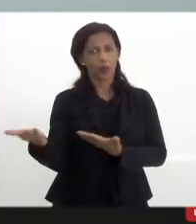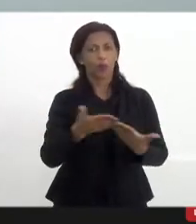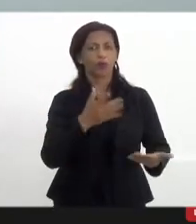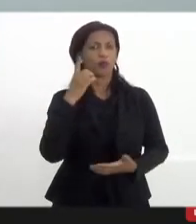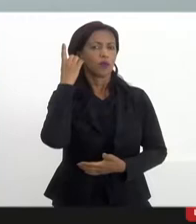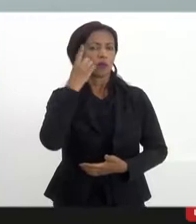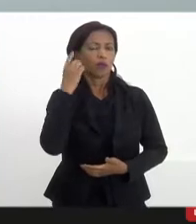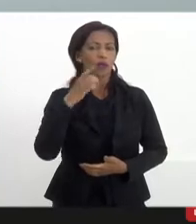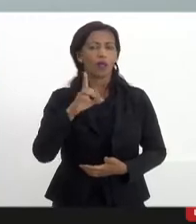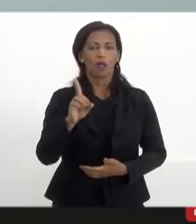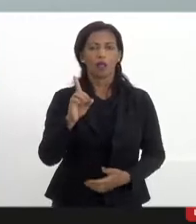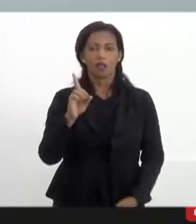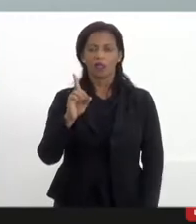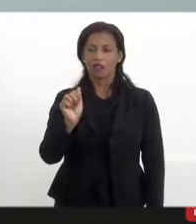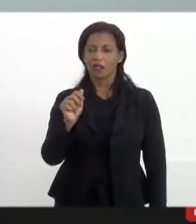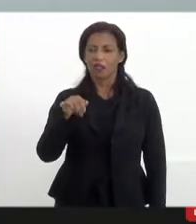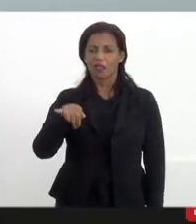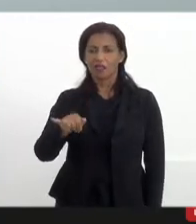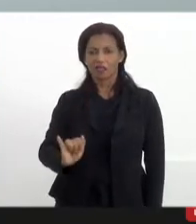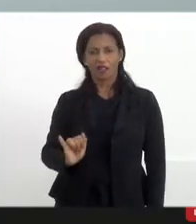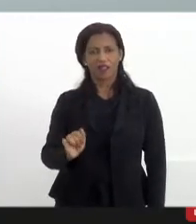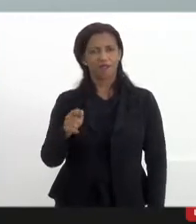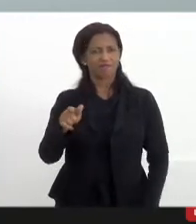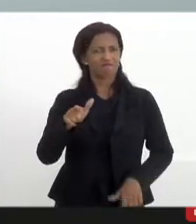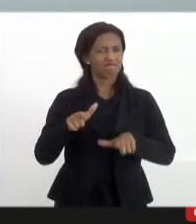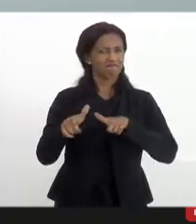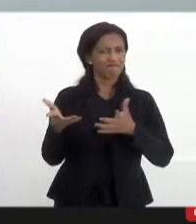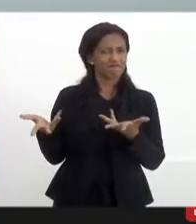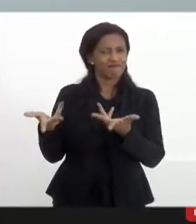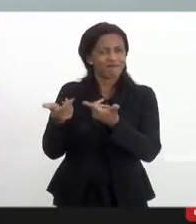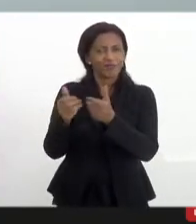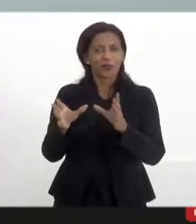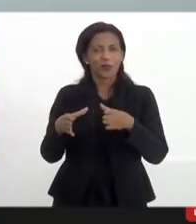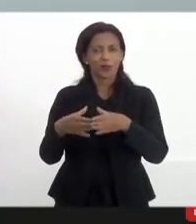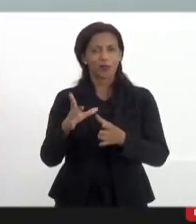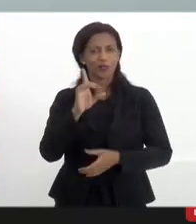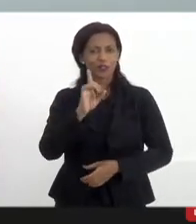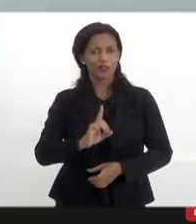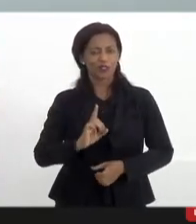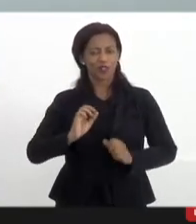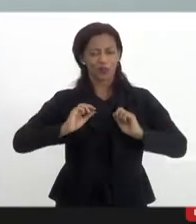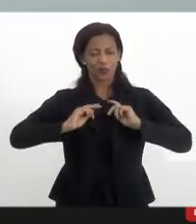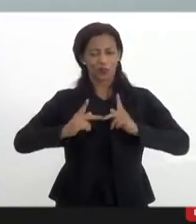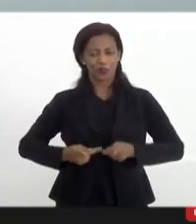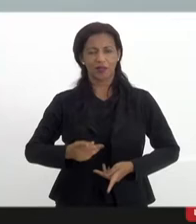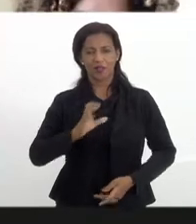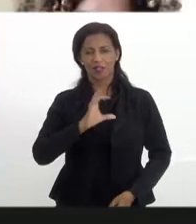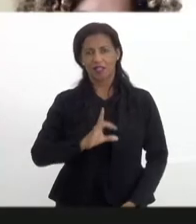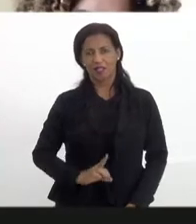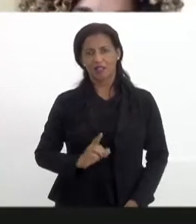Monteiro, minha querida companheira, que preside com brilhantismo, eu diria, a Comissão de Direitos Humanos e Cidadania da Alerja.